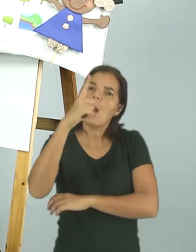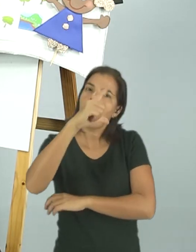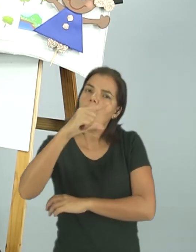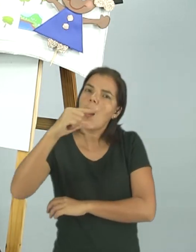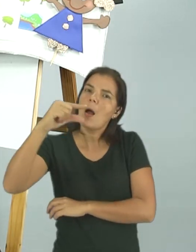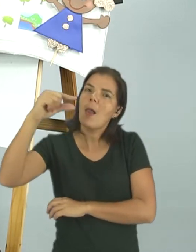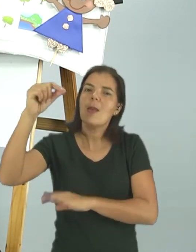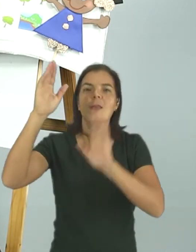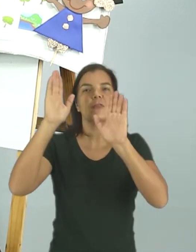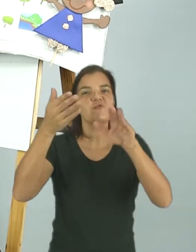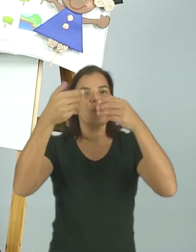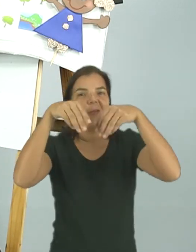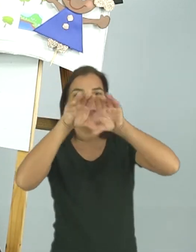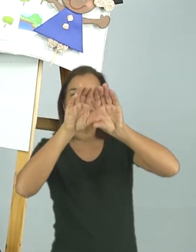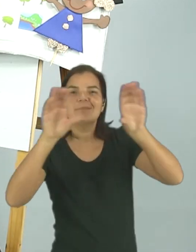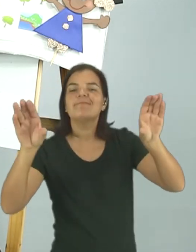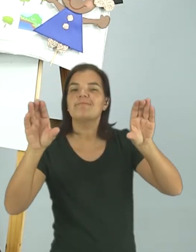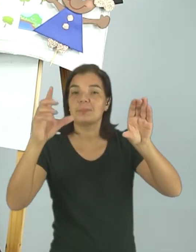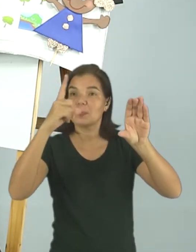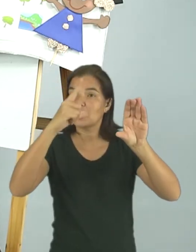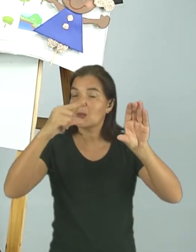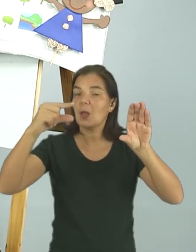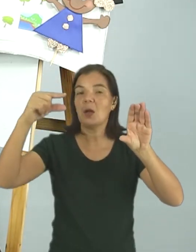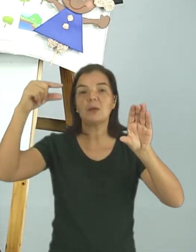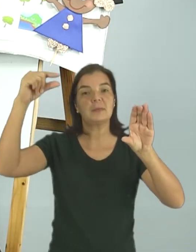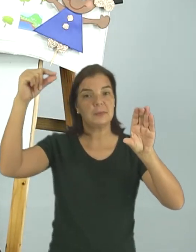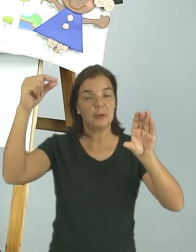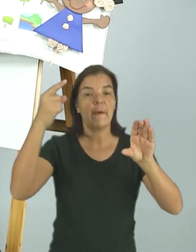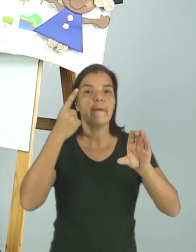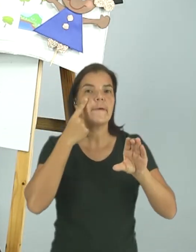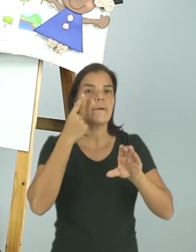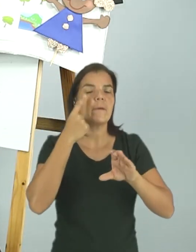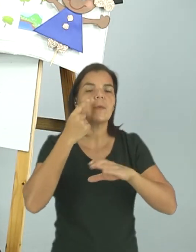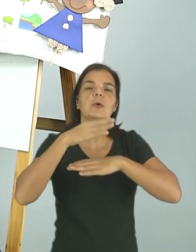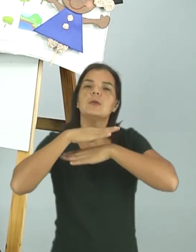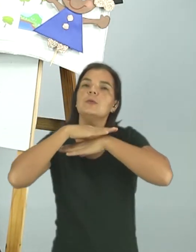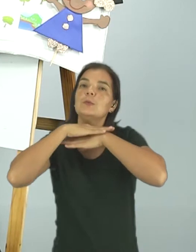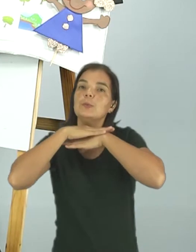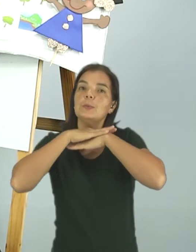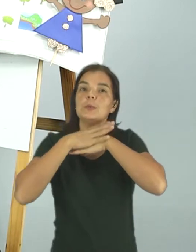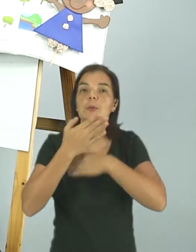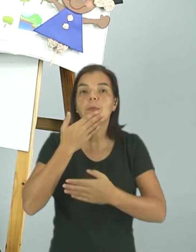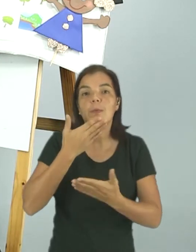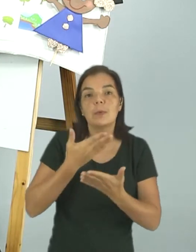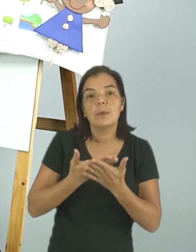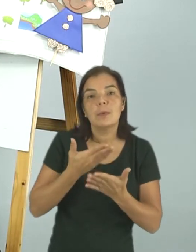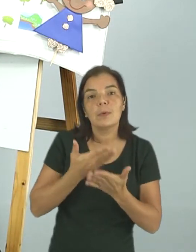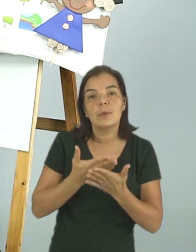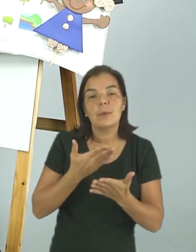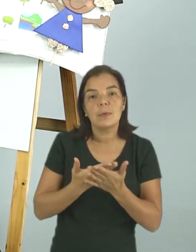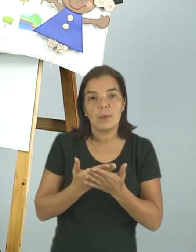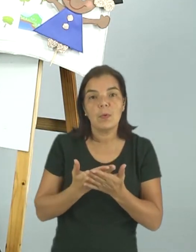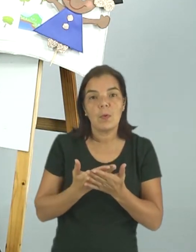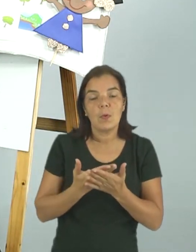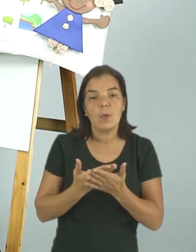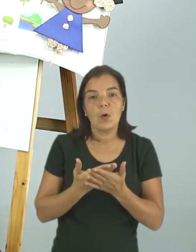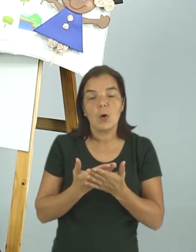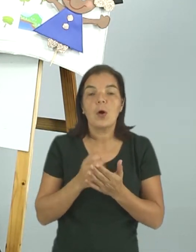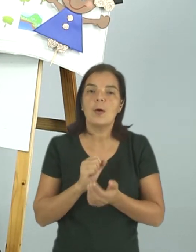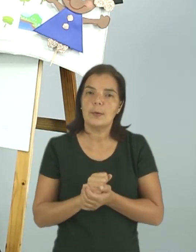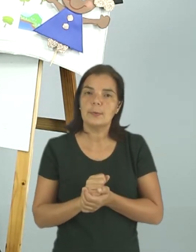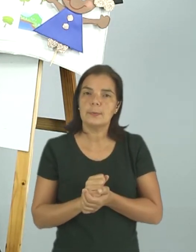estava no céu. A lua no céu, Mila pegou, ficou admirada. Ela pegou o seu